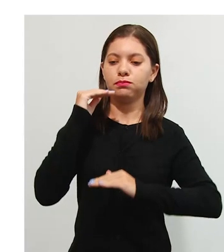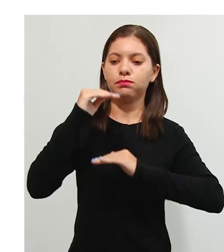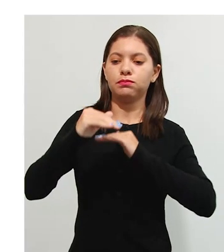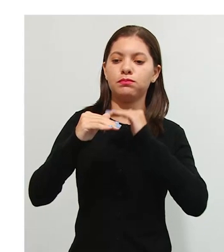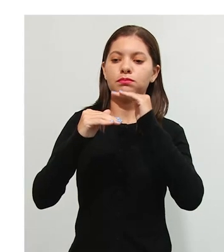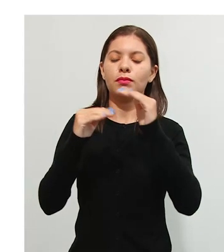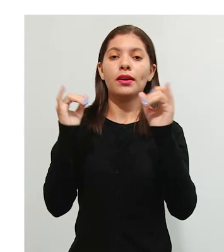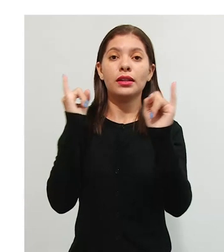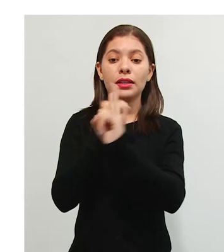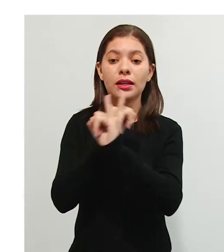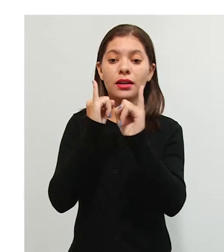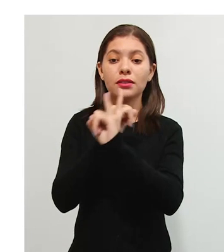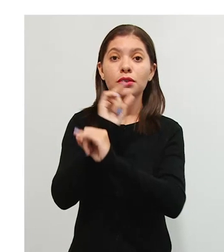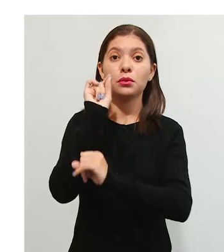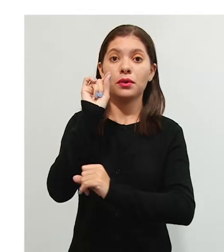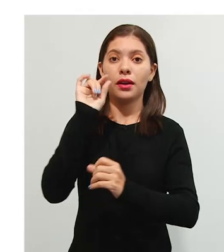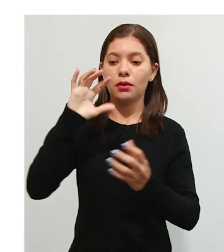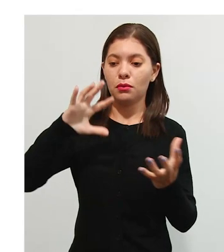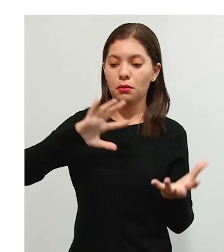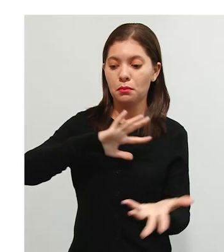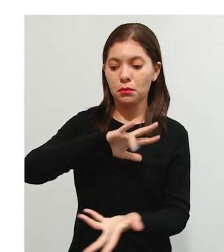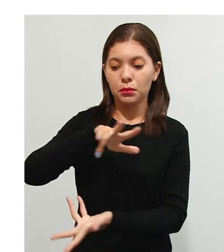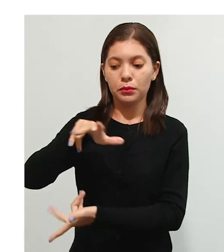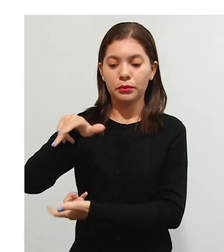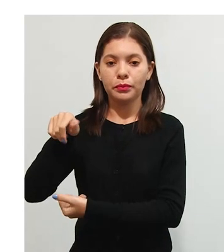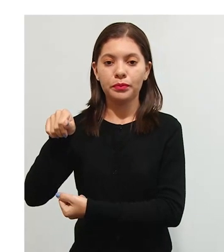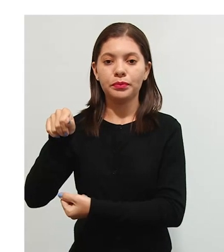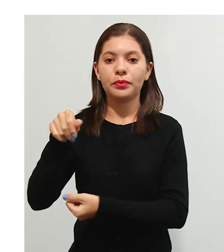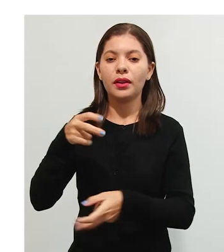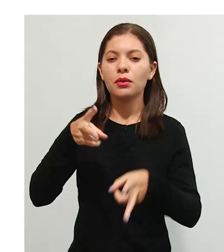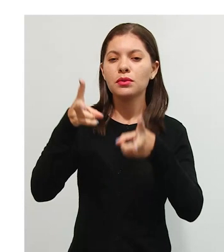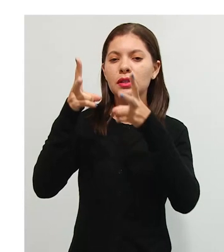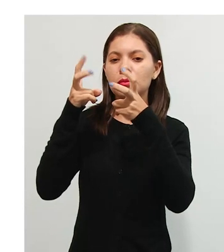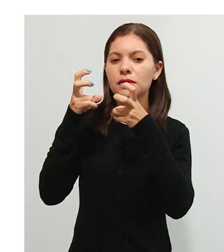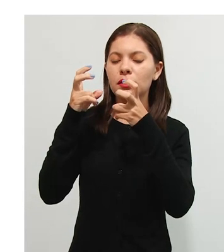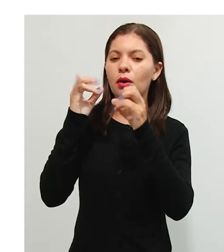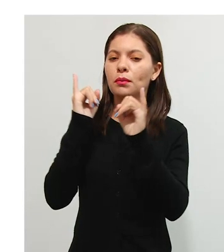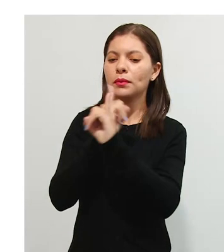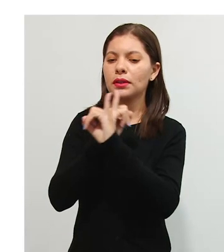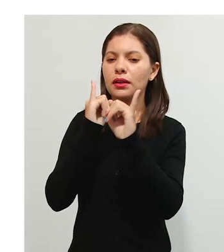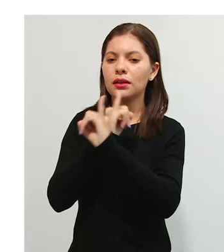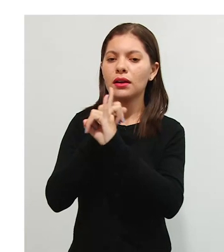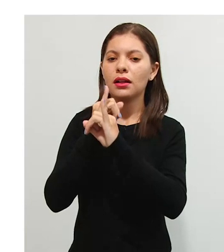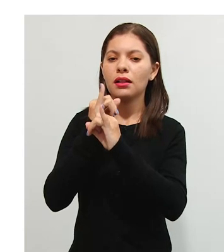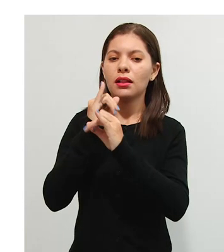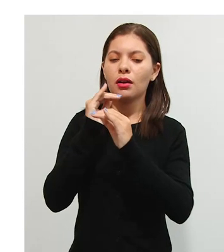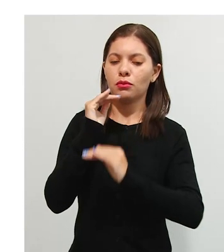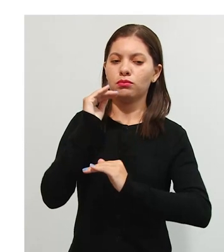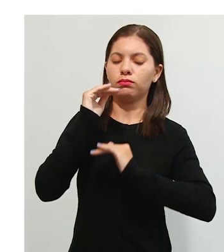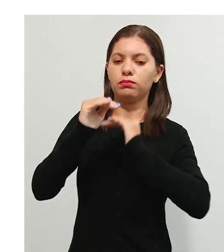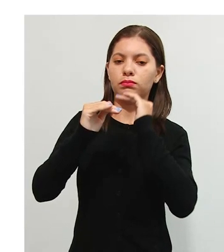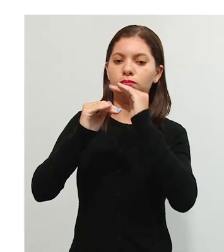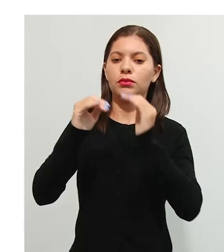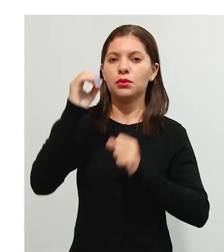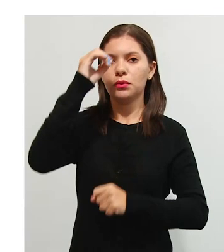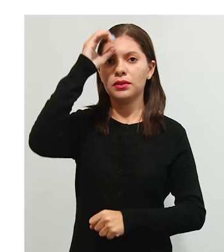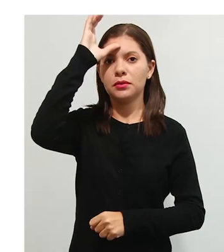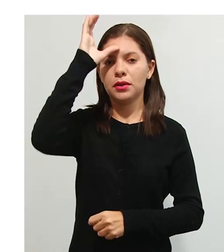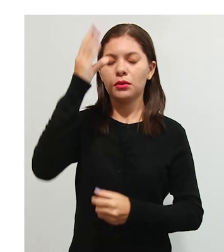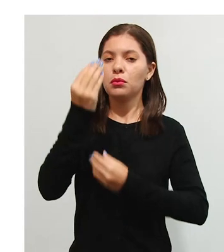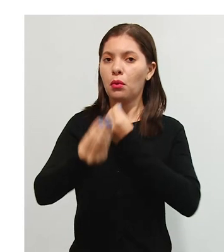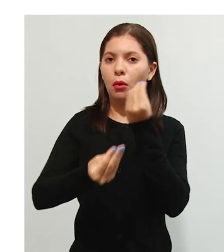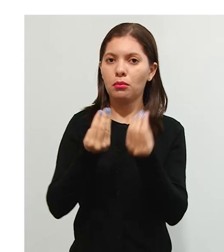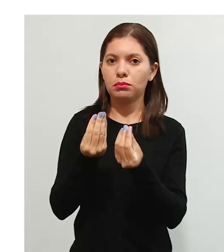mundo. E aí, na concepção interacionista, há uma visão de construção de conhecimento por meio da interação. Eu